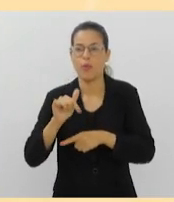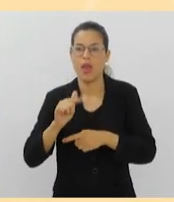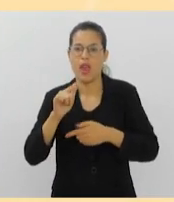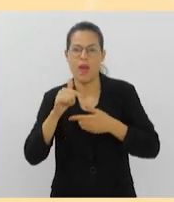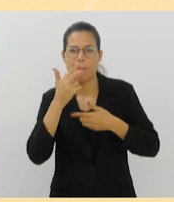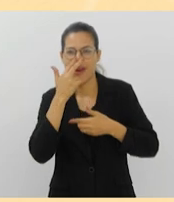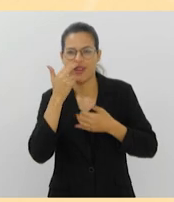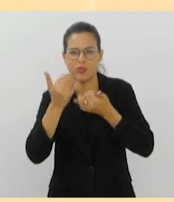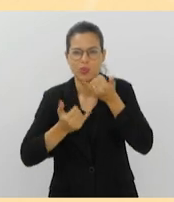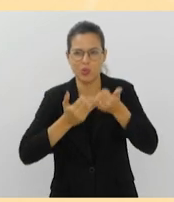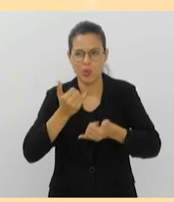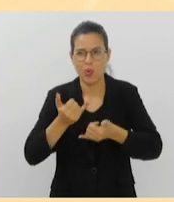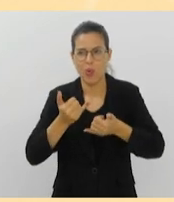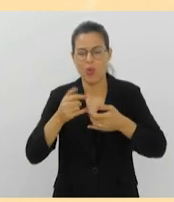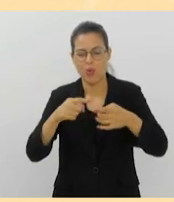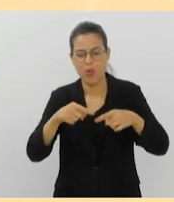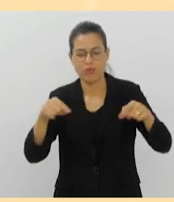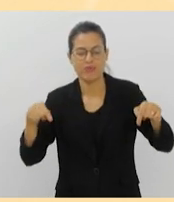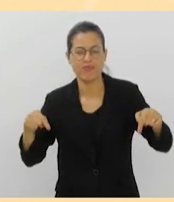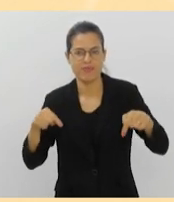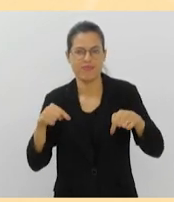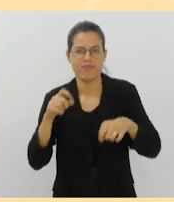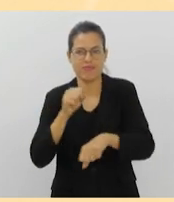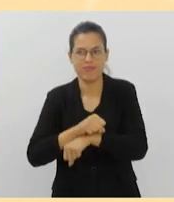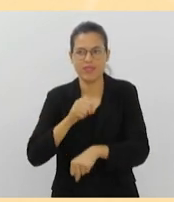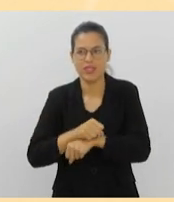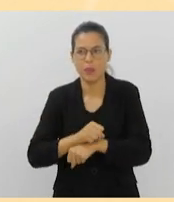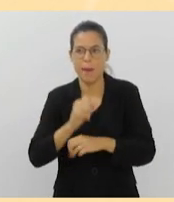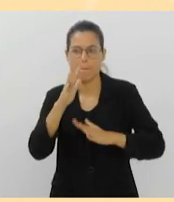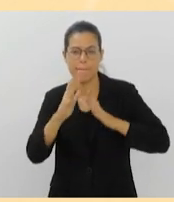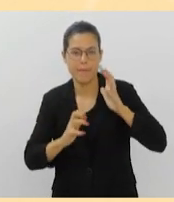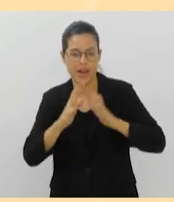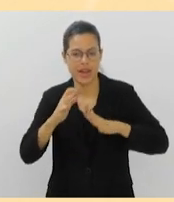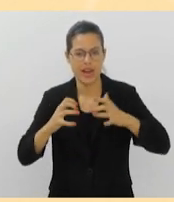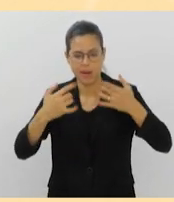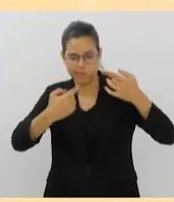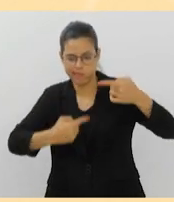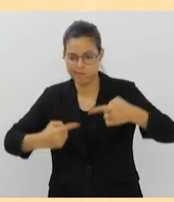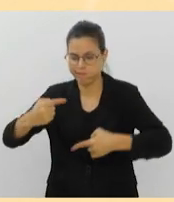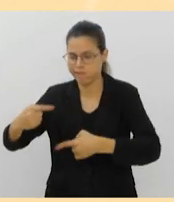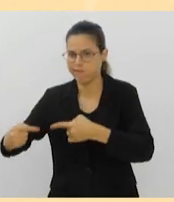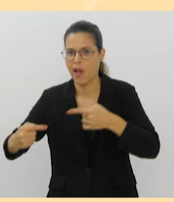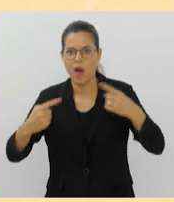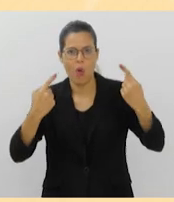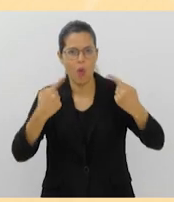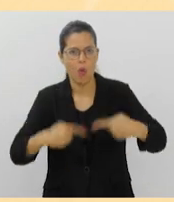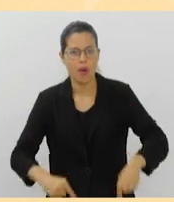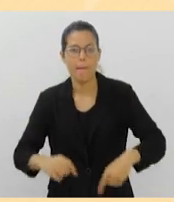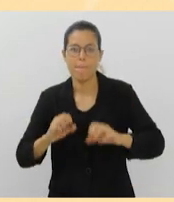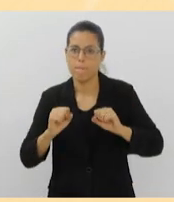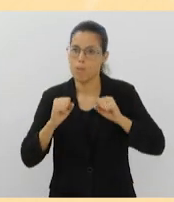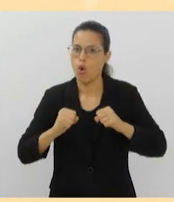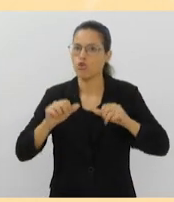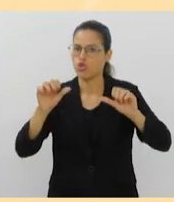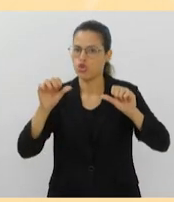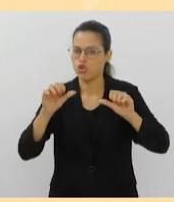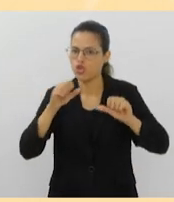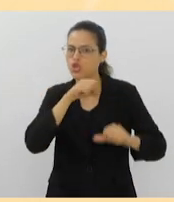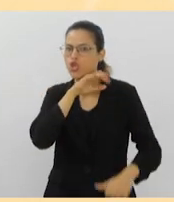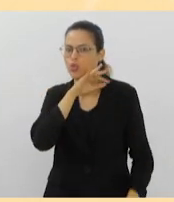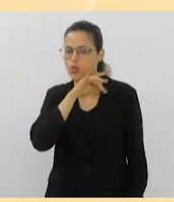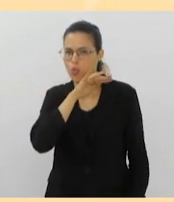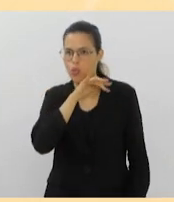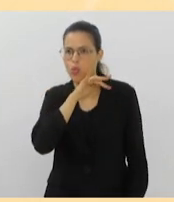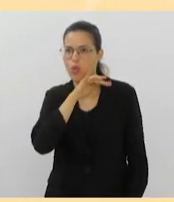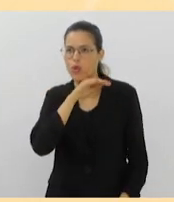se transforma em um ringue, onde a concorrência entre os personagens pode ser perversa, dolorosa e crucial, bem como se